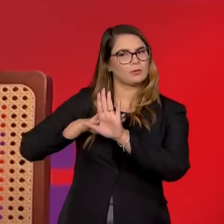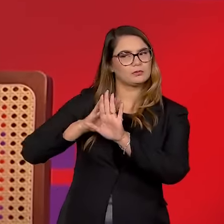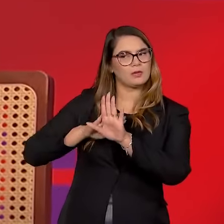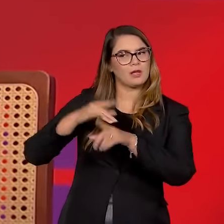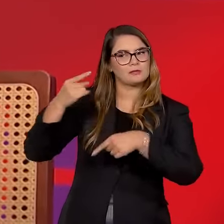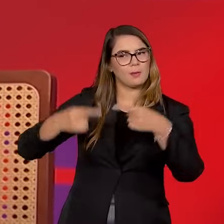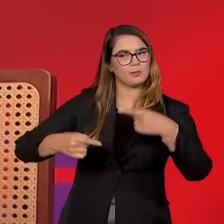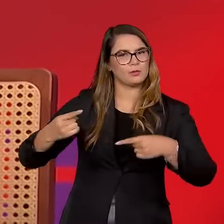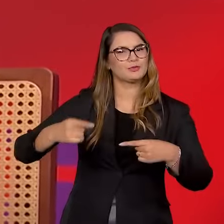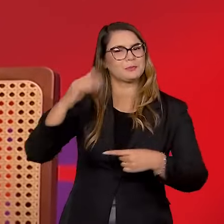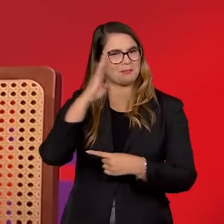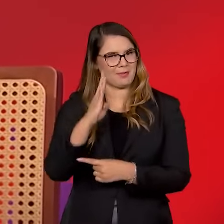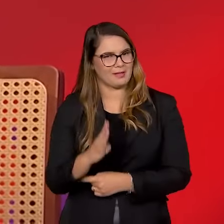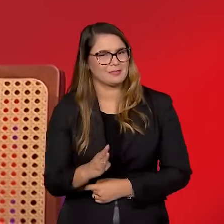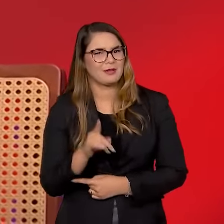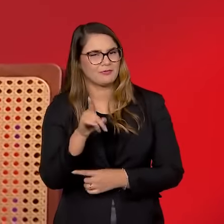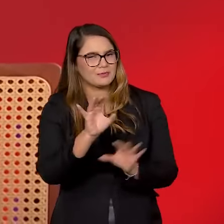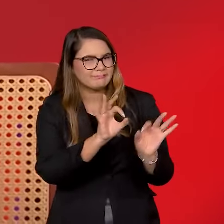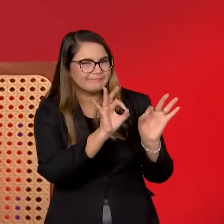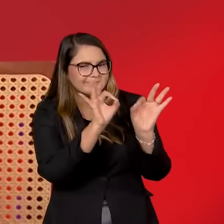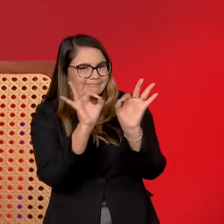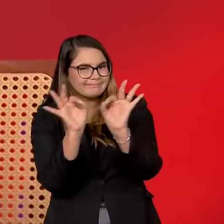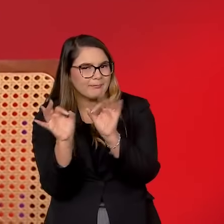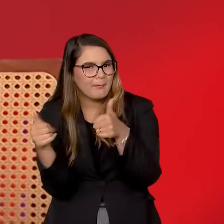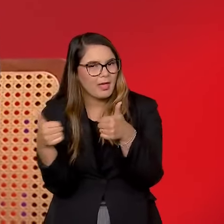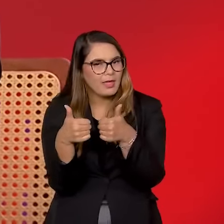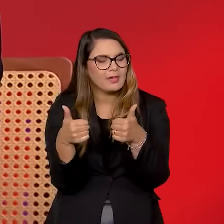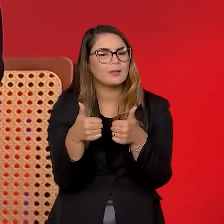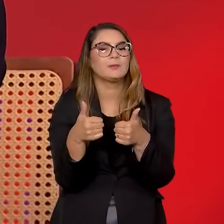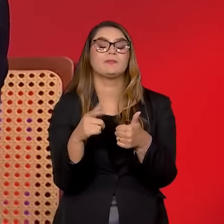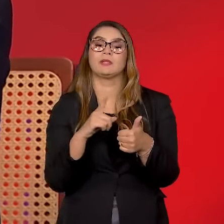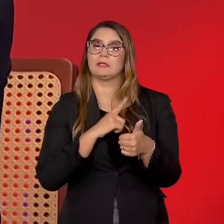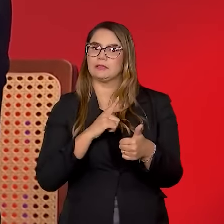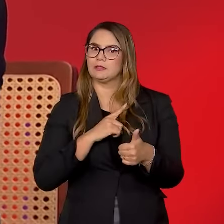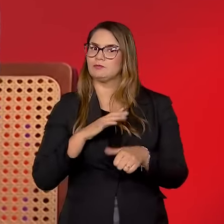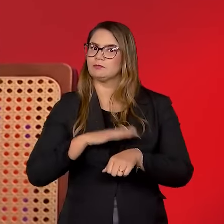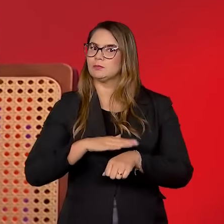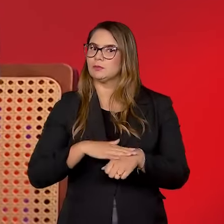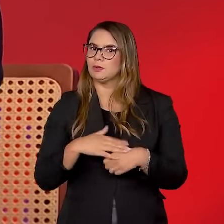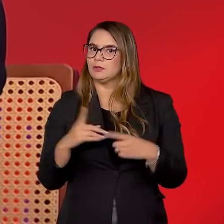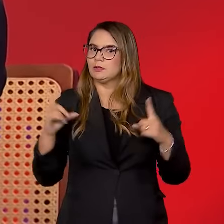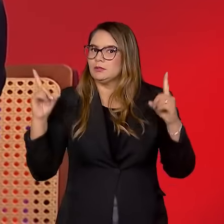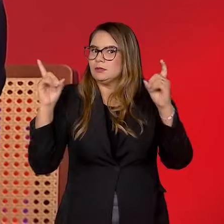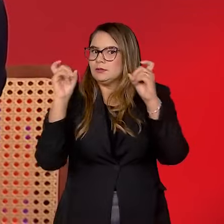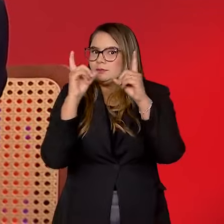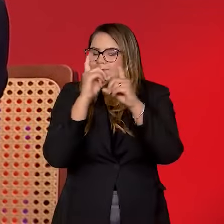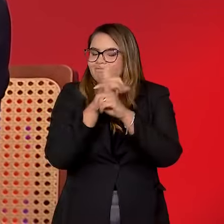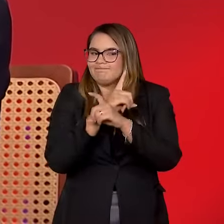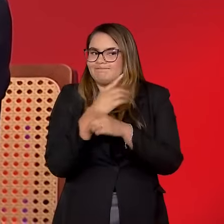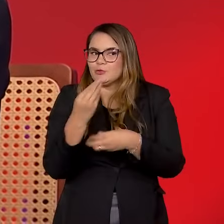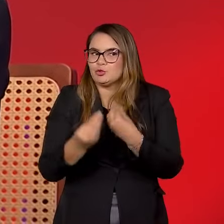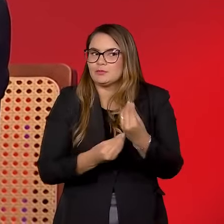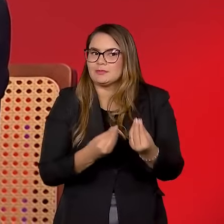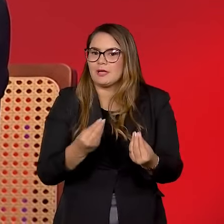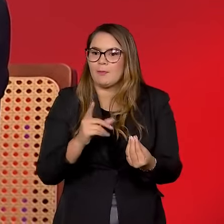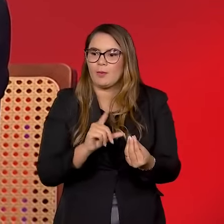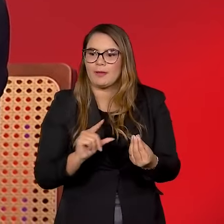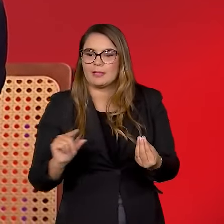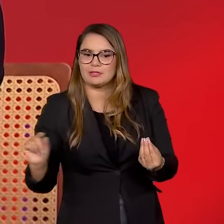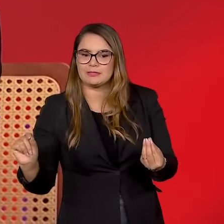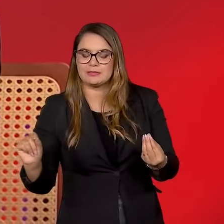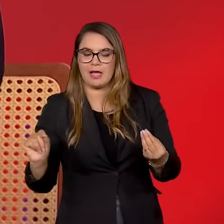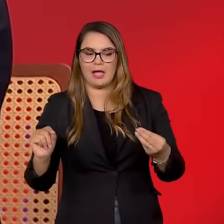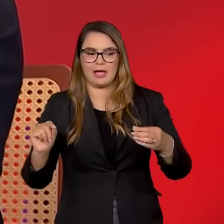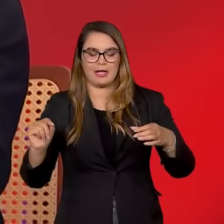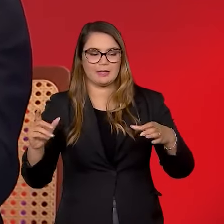dessa política brasileira. E, claro, a gente passou por um momento muito tenso. Eu acho que a gente ainda não sabe bem como é que a gente saiu do outro lado desse